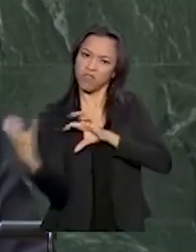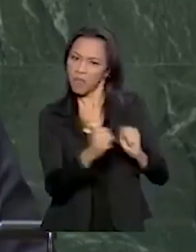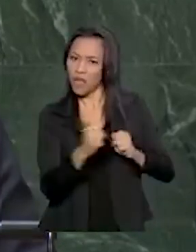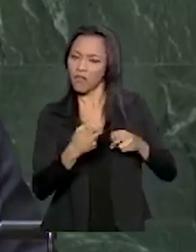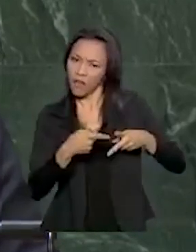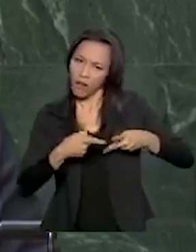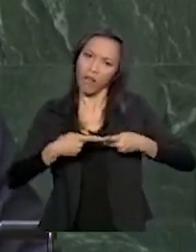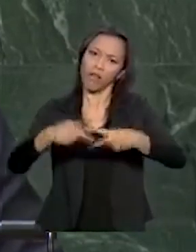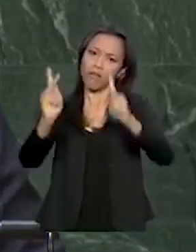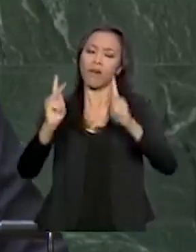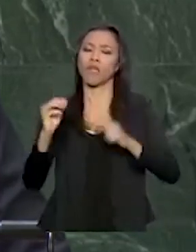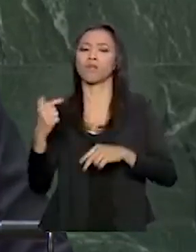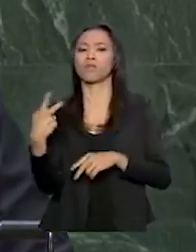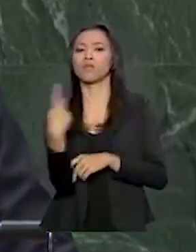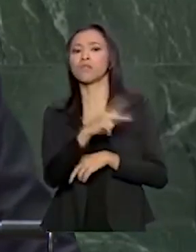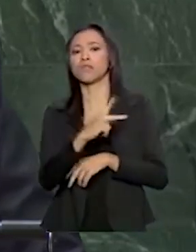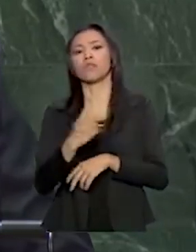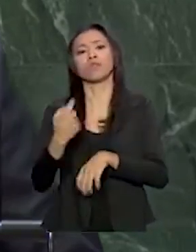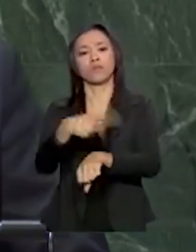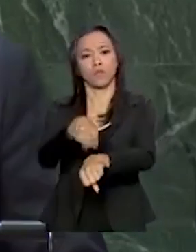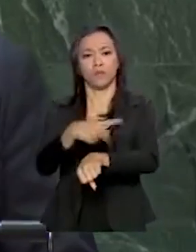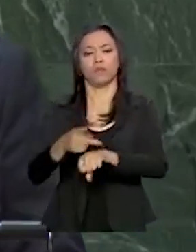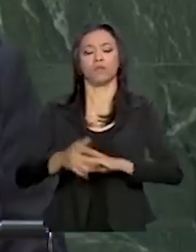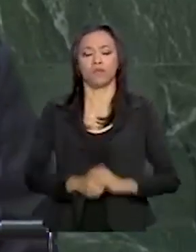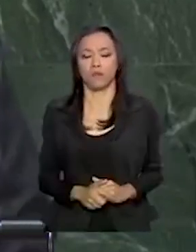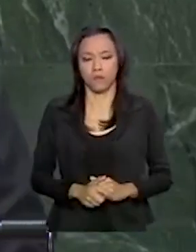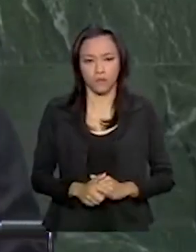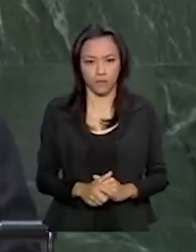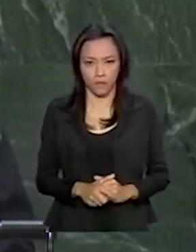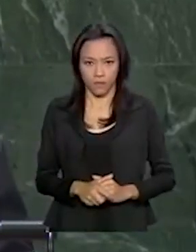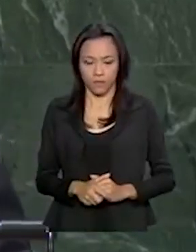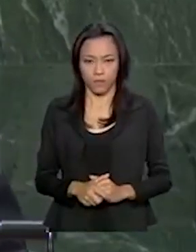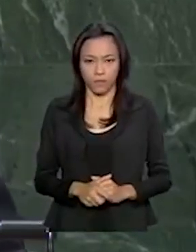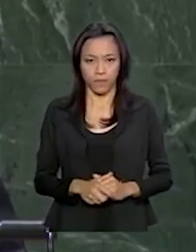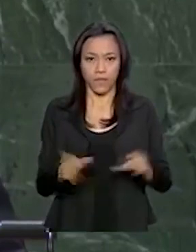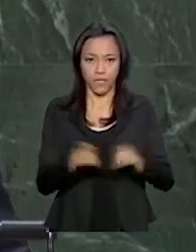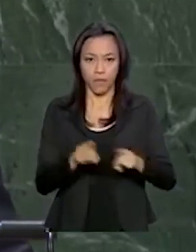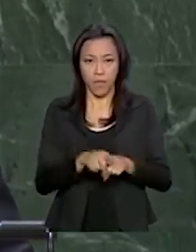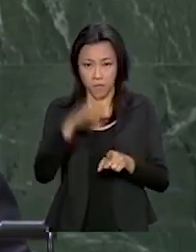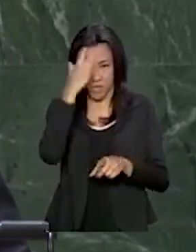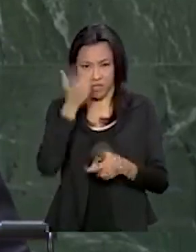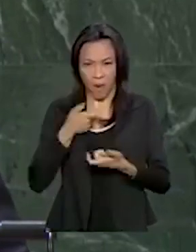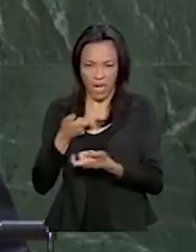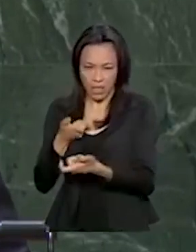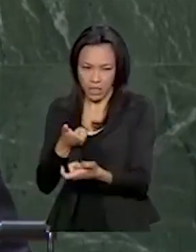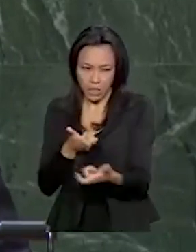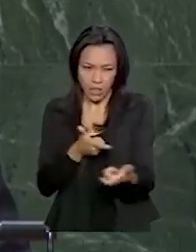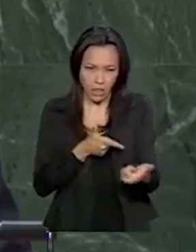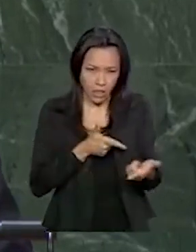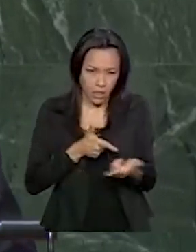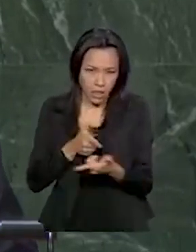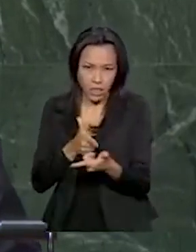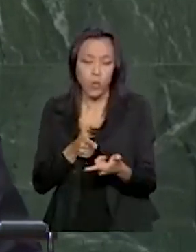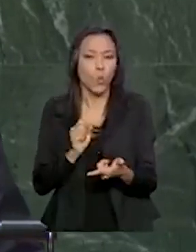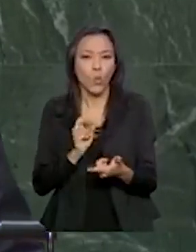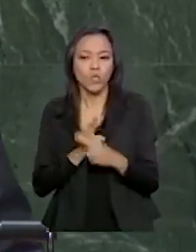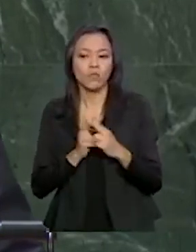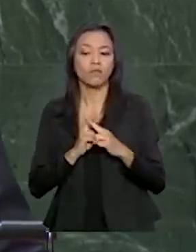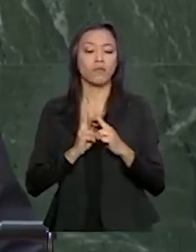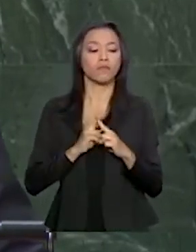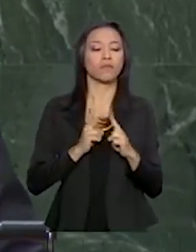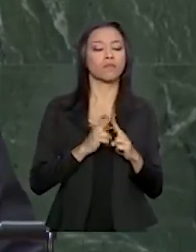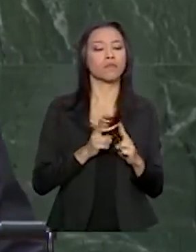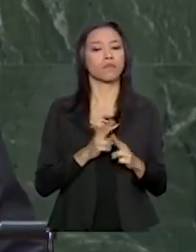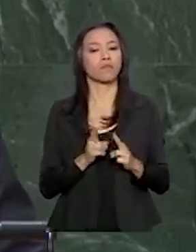devolvidos aos seus respectivos países. Terroristas sob disfarce de perseguidos